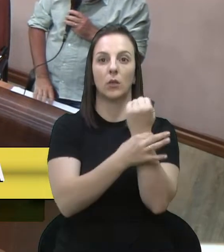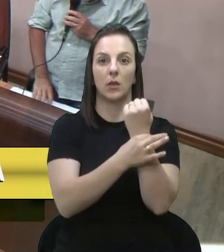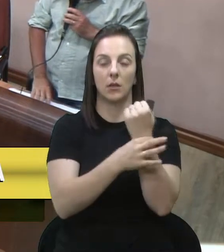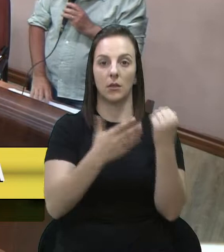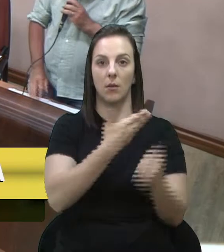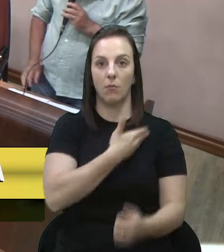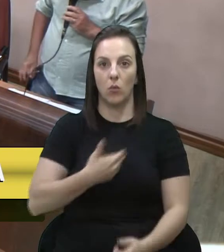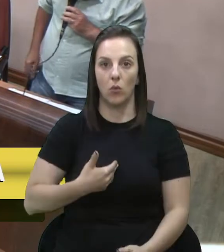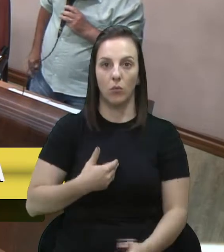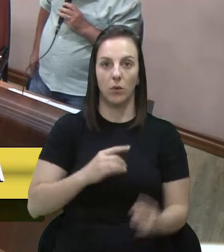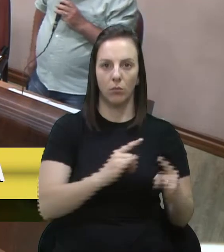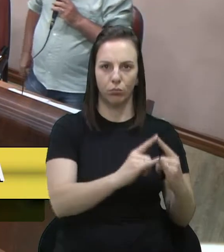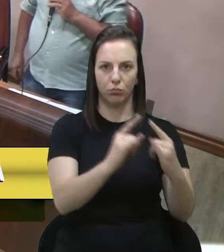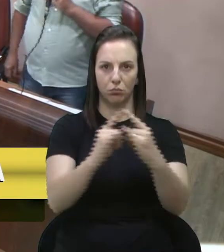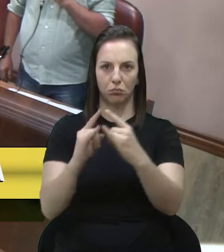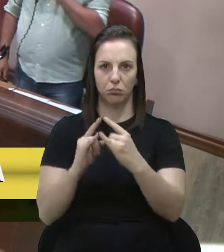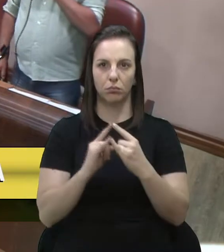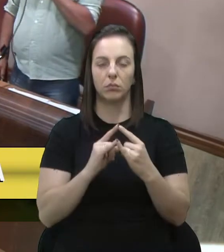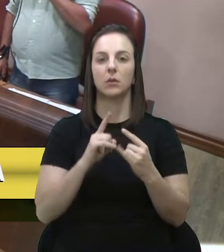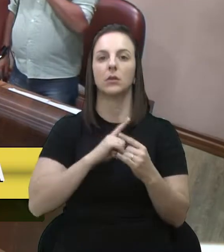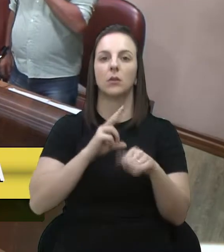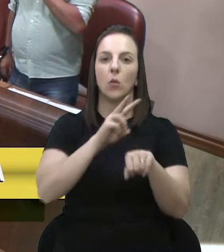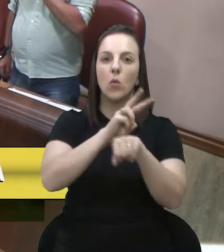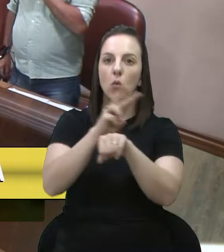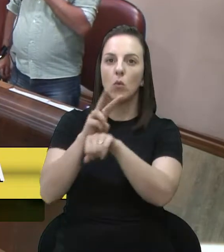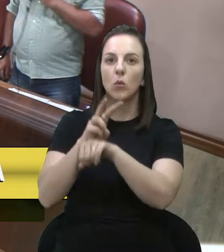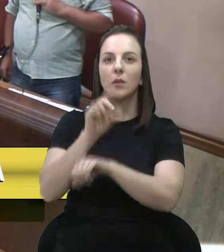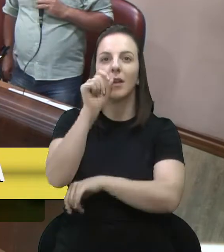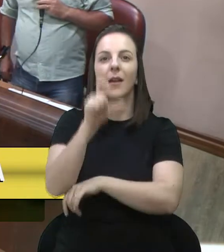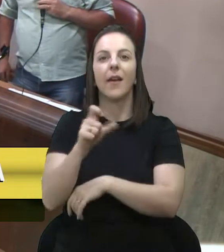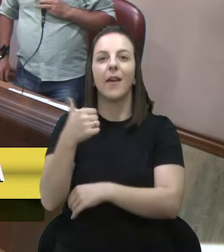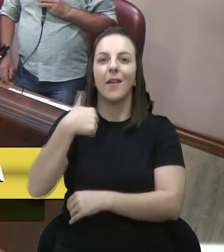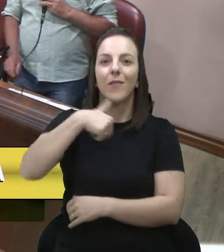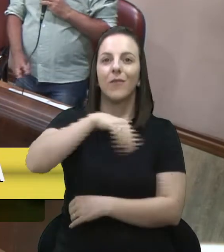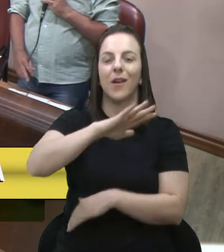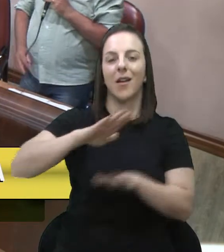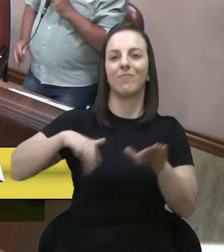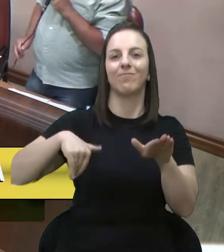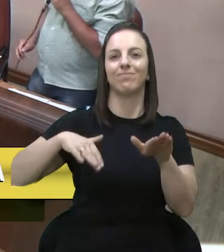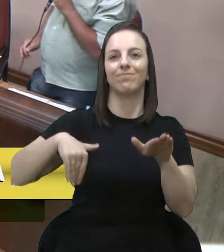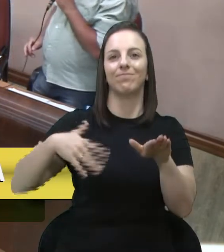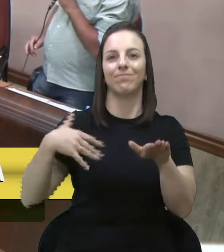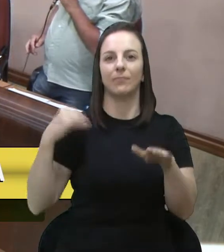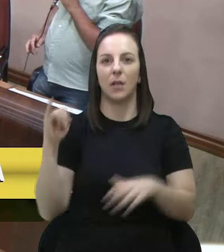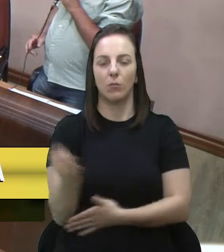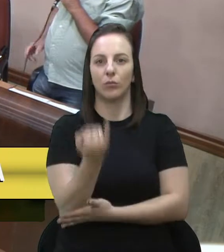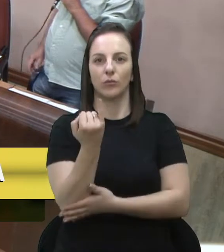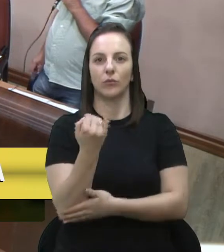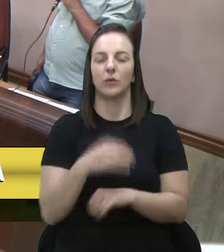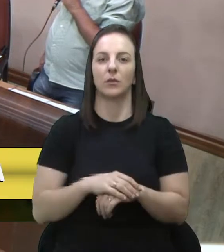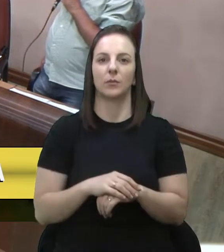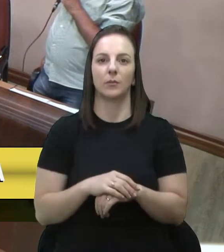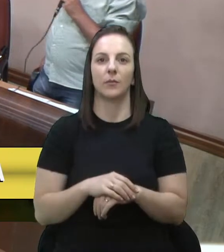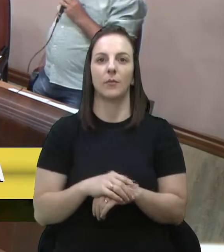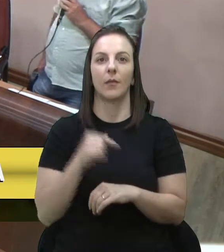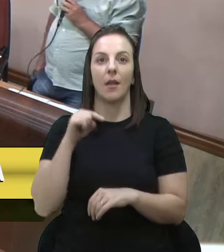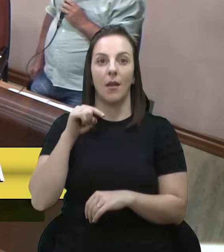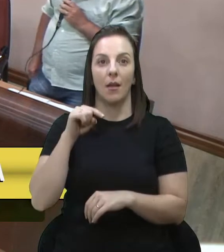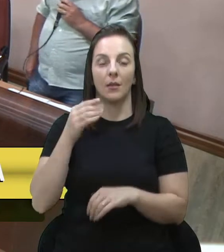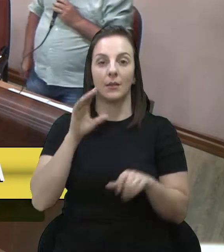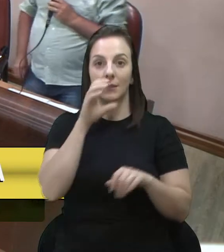dos que saem para veranear. Estive representando essa casa, sábado,